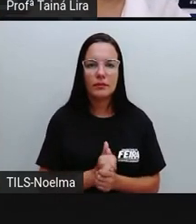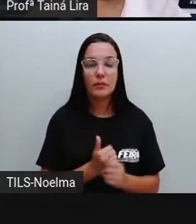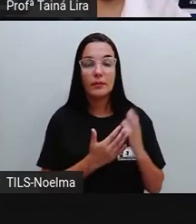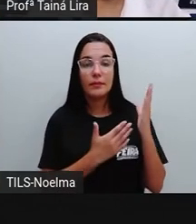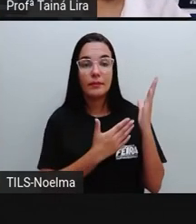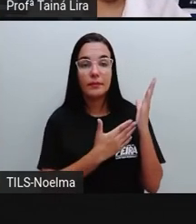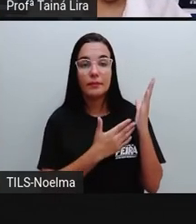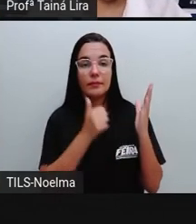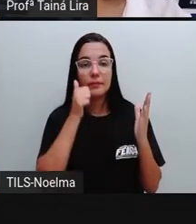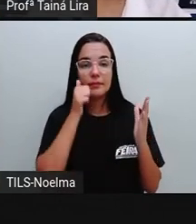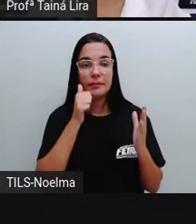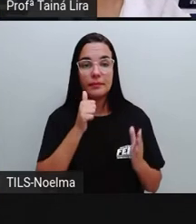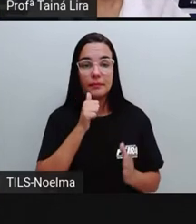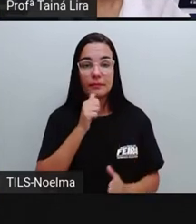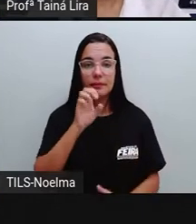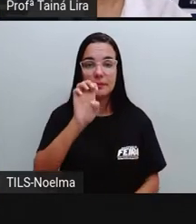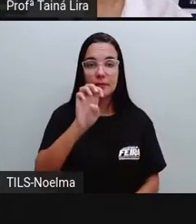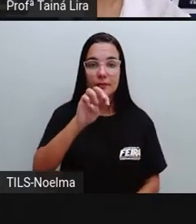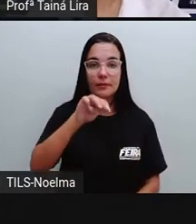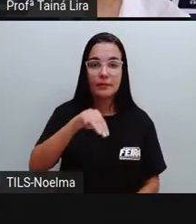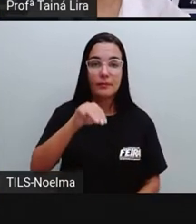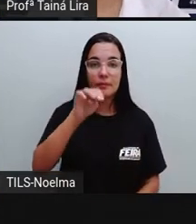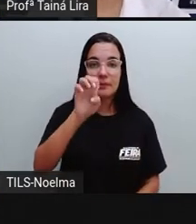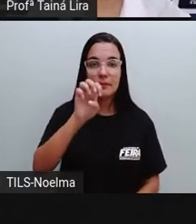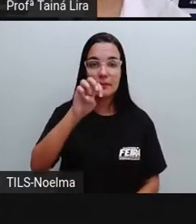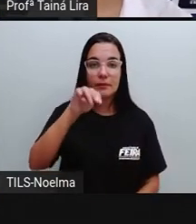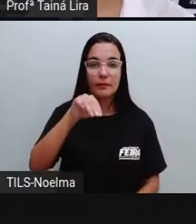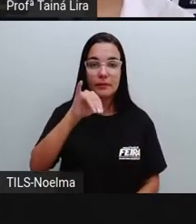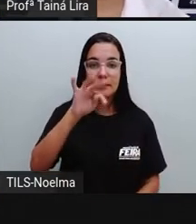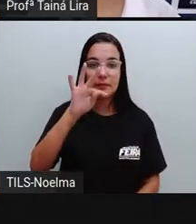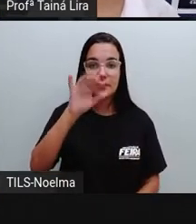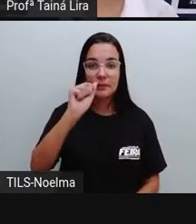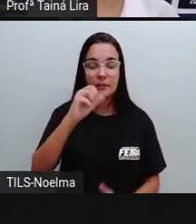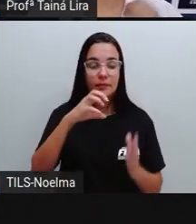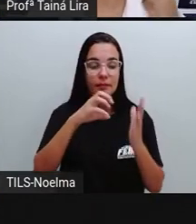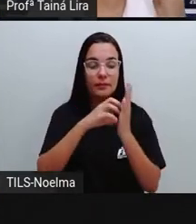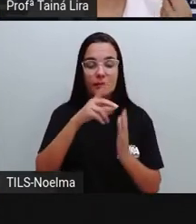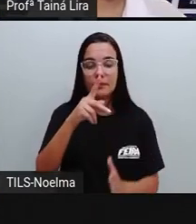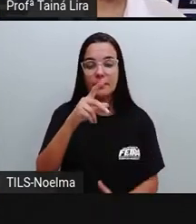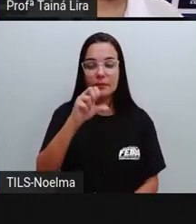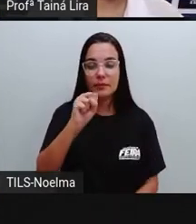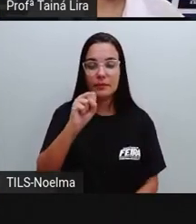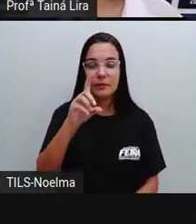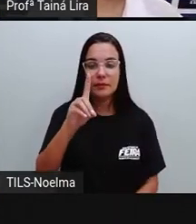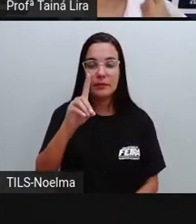Eremita Mota, que é do Partido